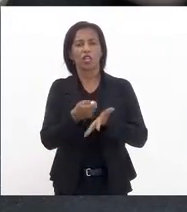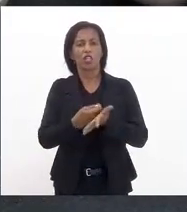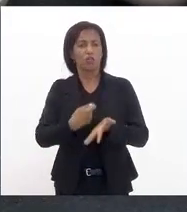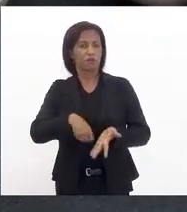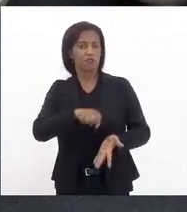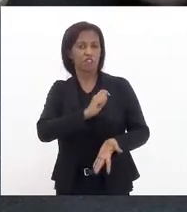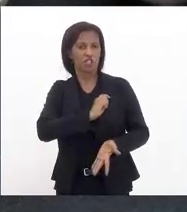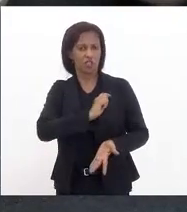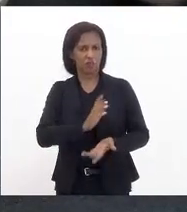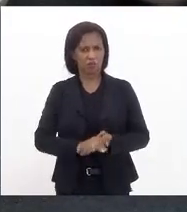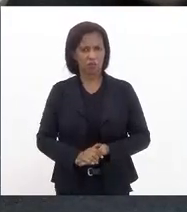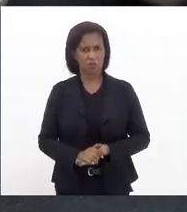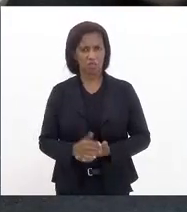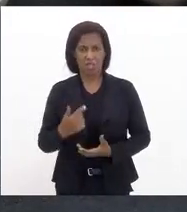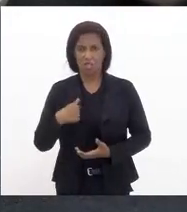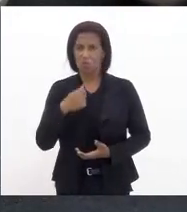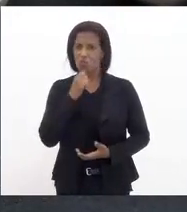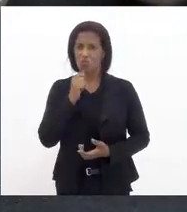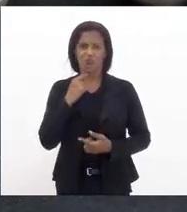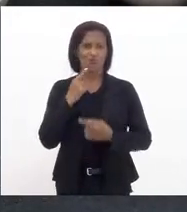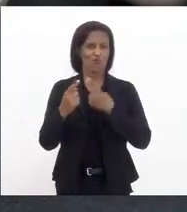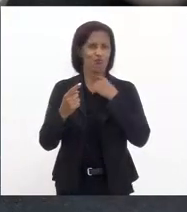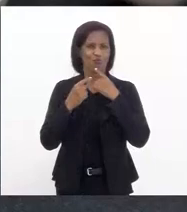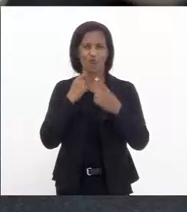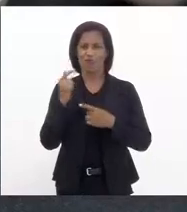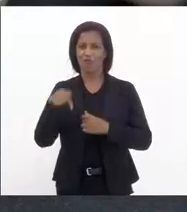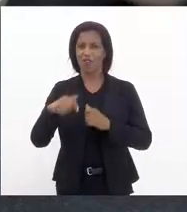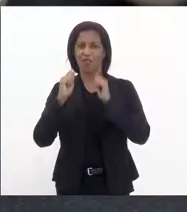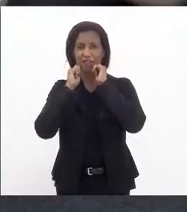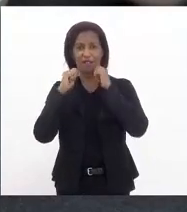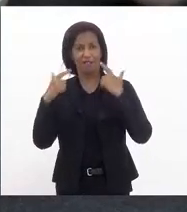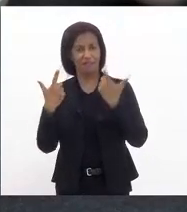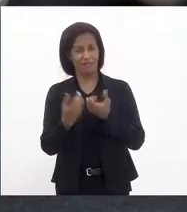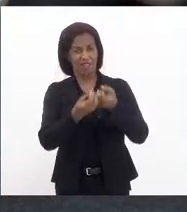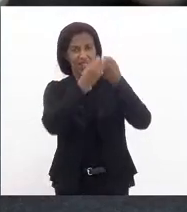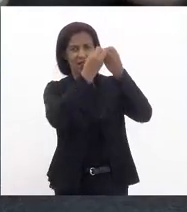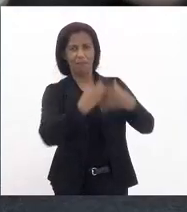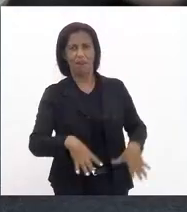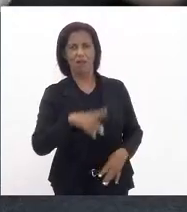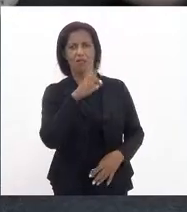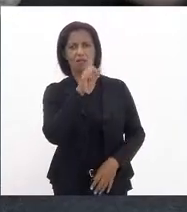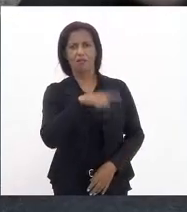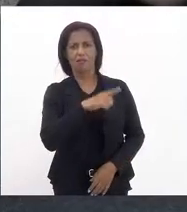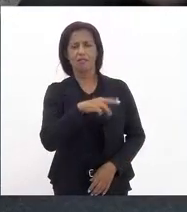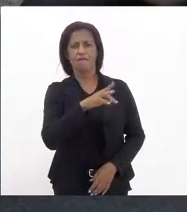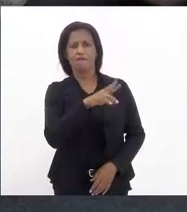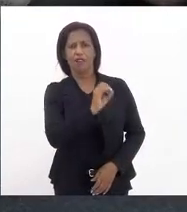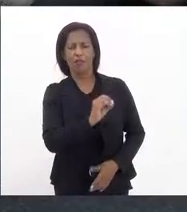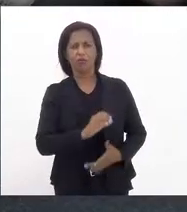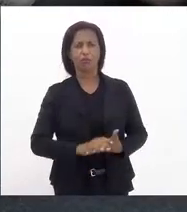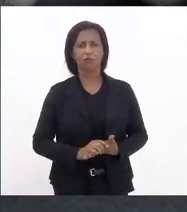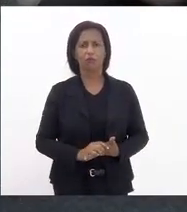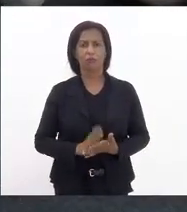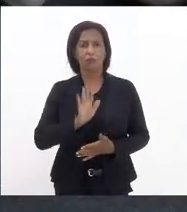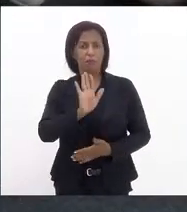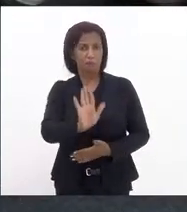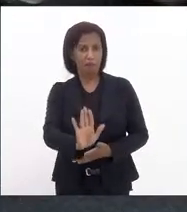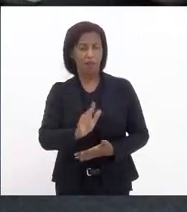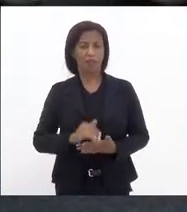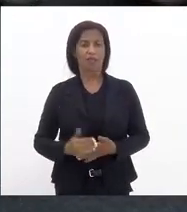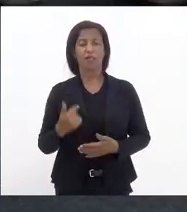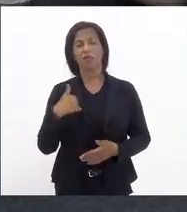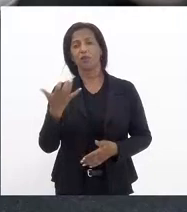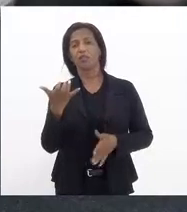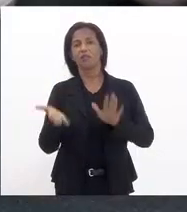fiscal eu não tenho dúvida que esta casa irá derrubar esse veto mas eu queria fazer uma